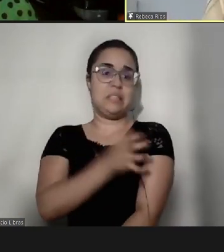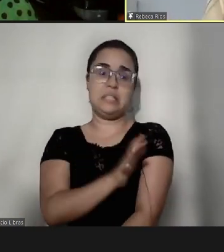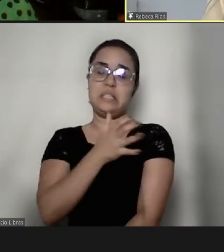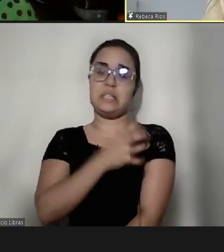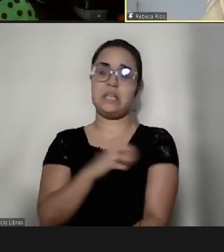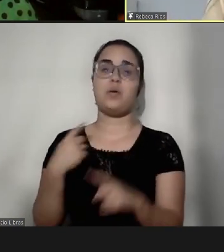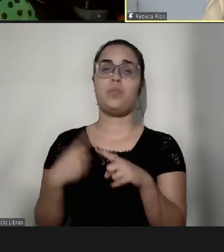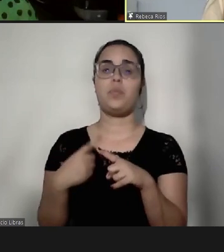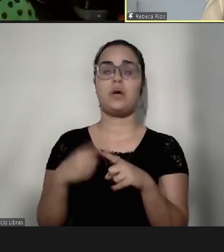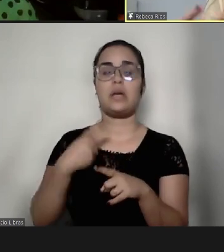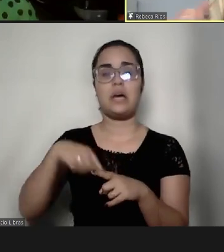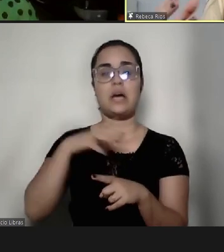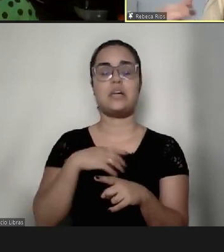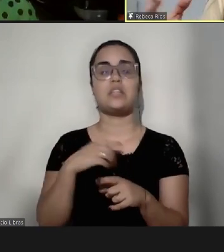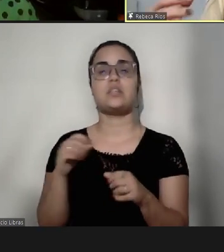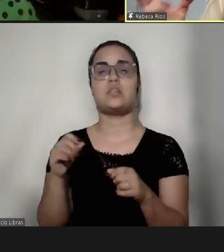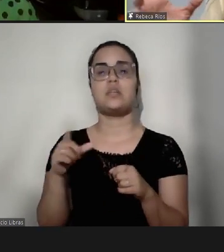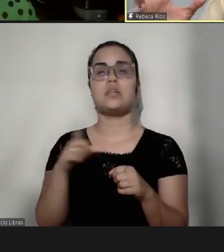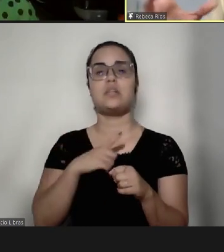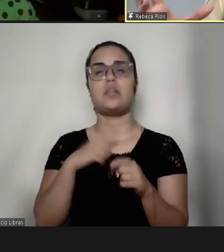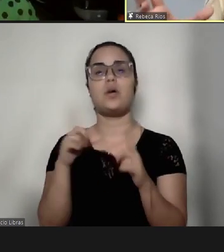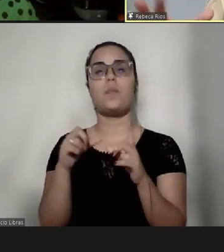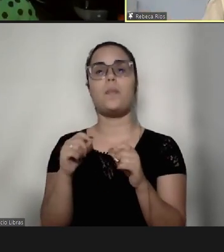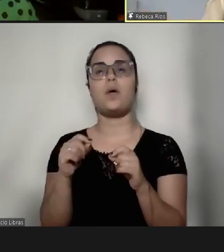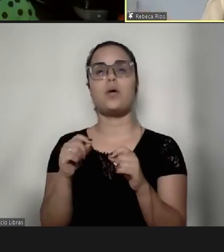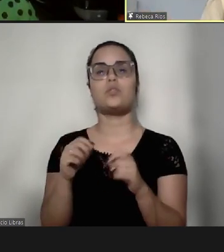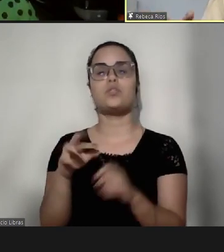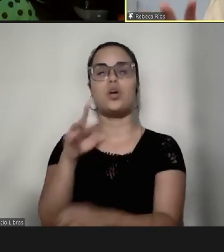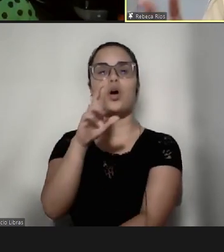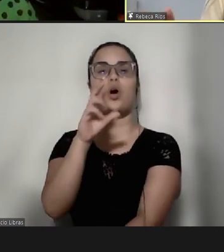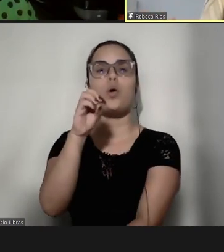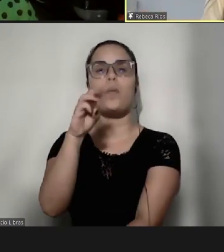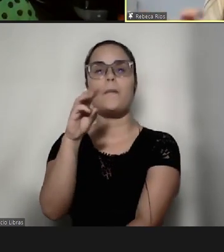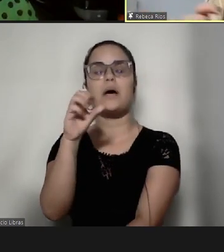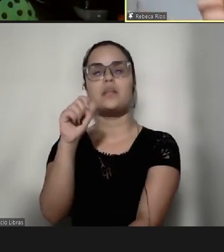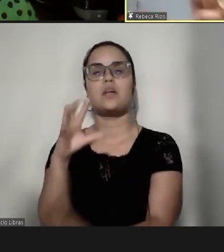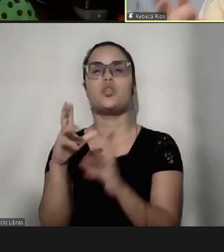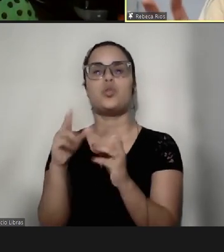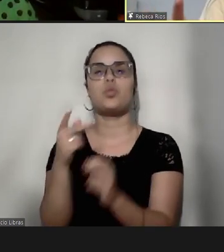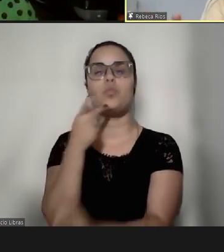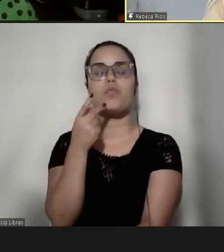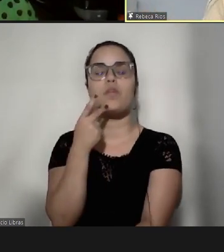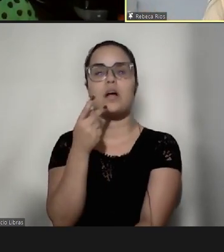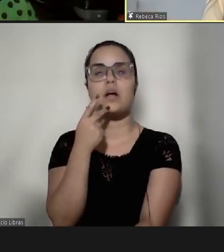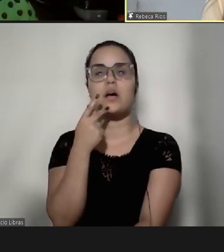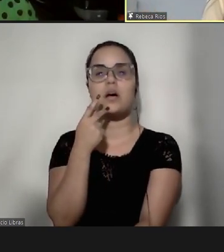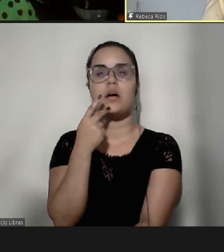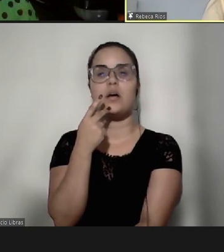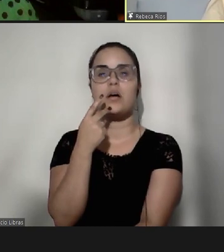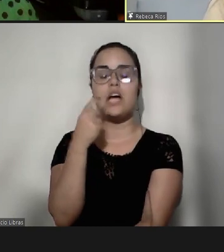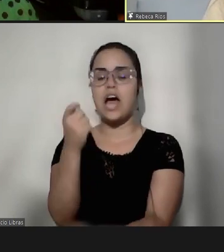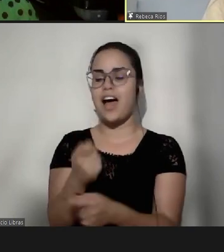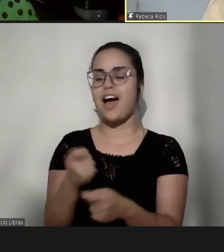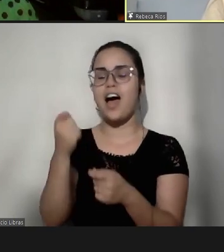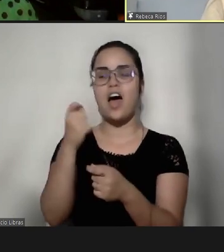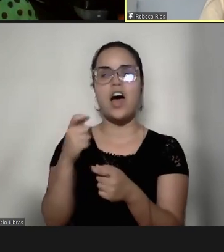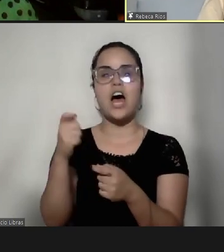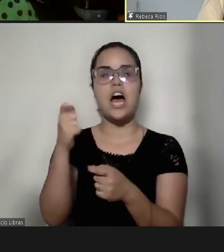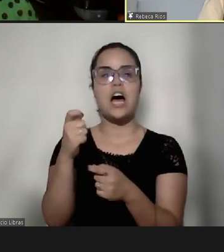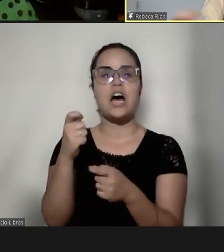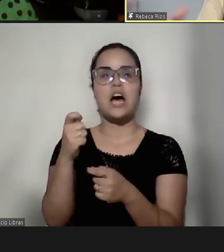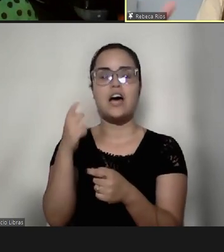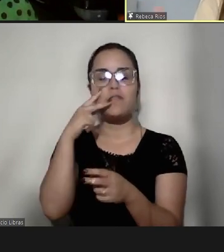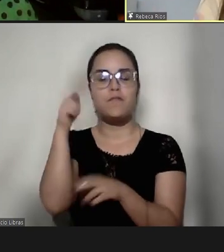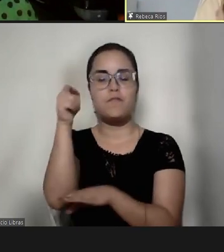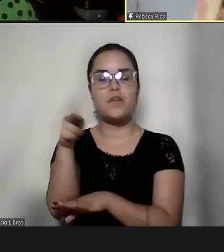gente também tem um pouquinho assim de romantizar, ai, todo mundo falava, Rebeca, filma, né, a primeira vez que o João vai ouvir,